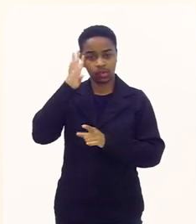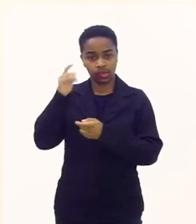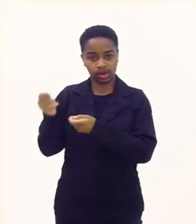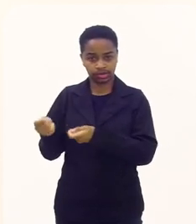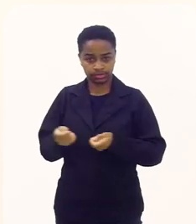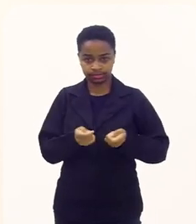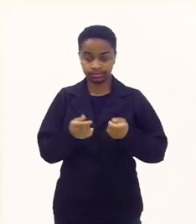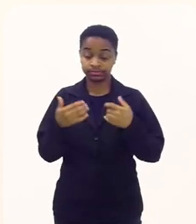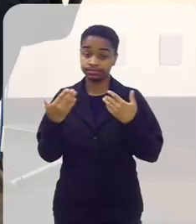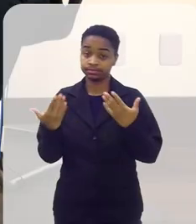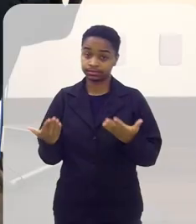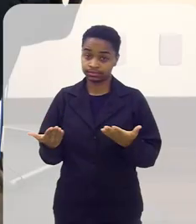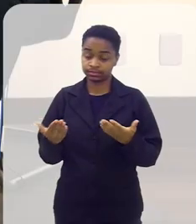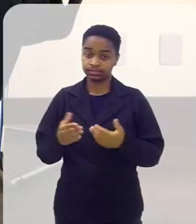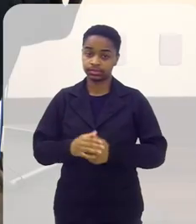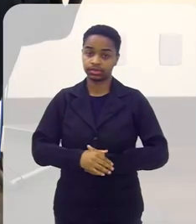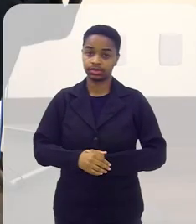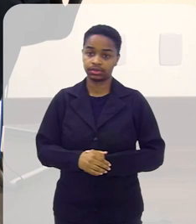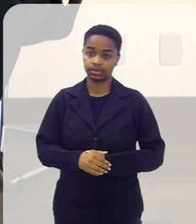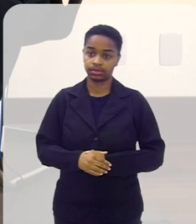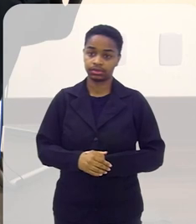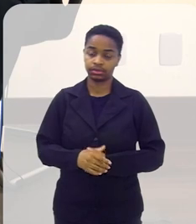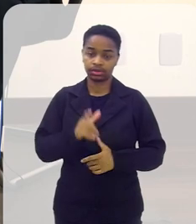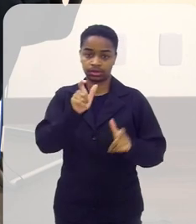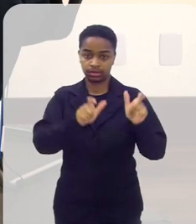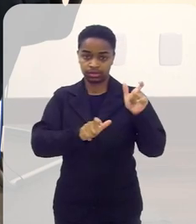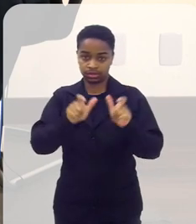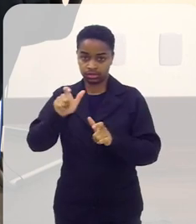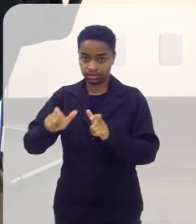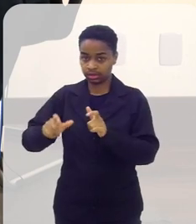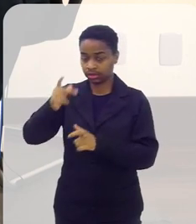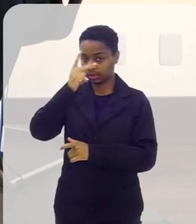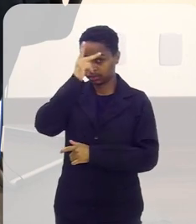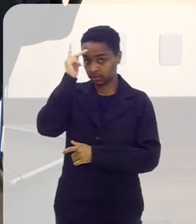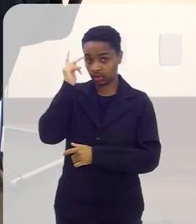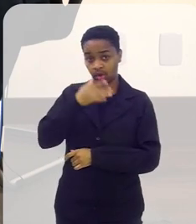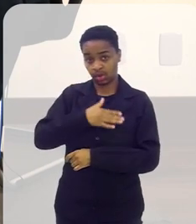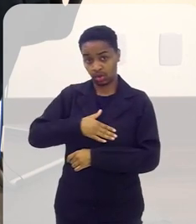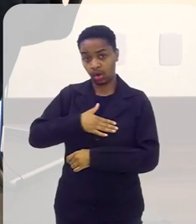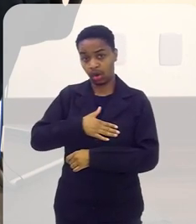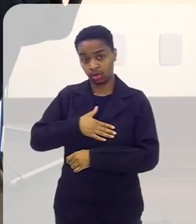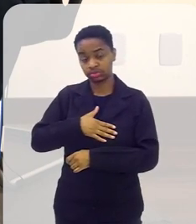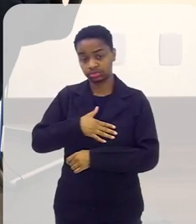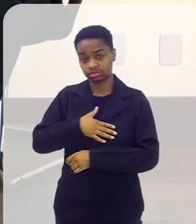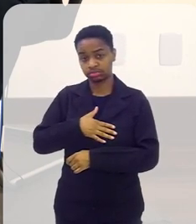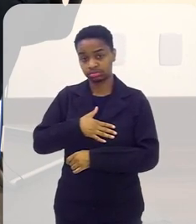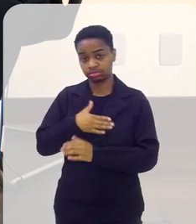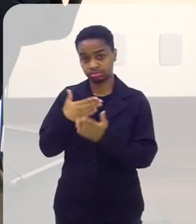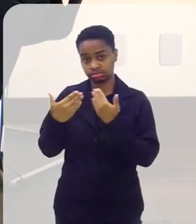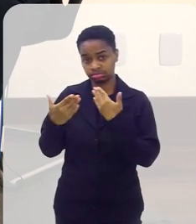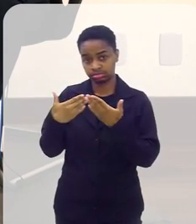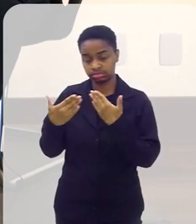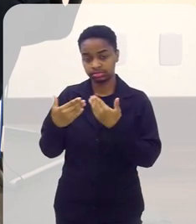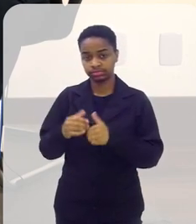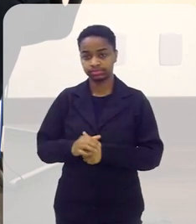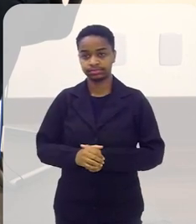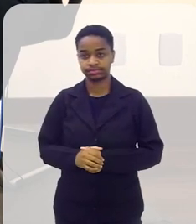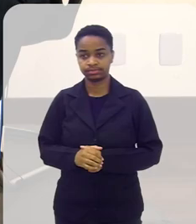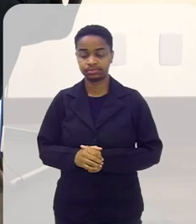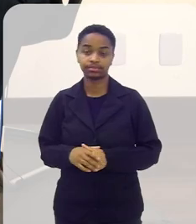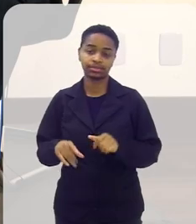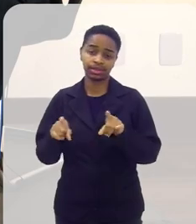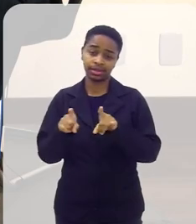as quartas-feiras então é são pessoas que gostam disso desse